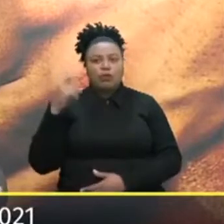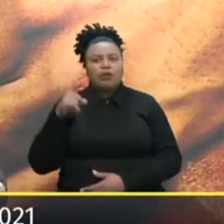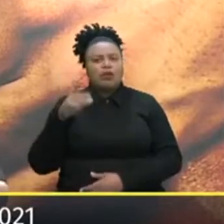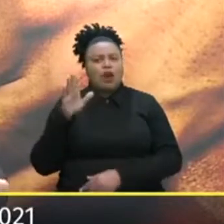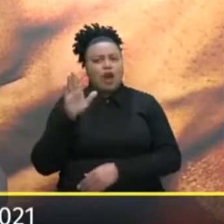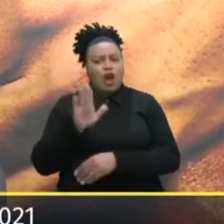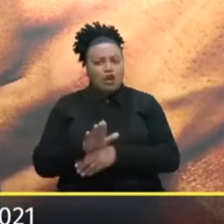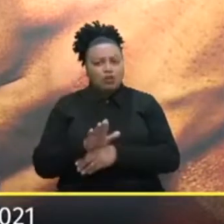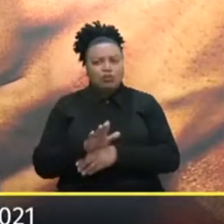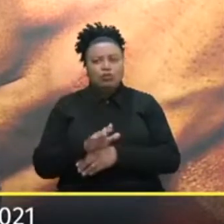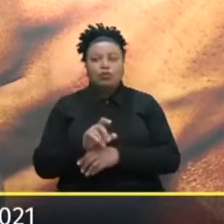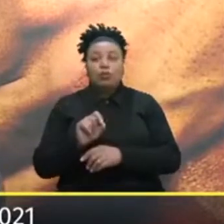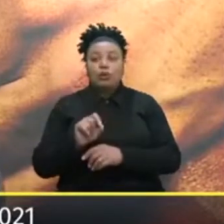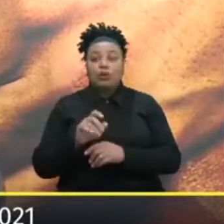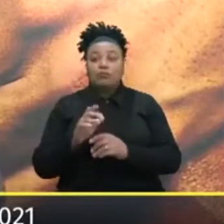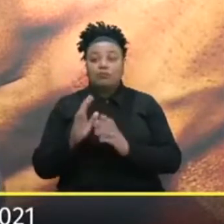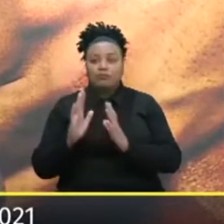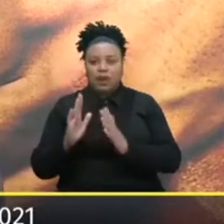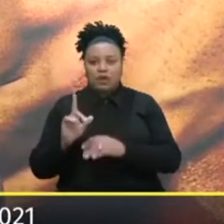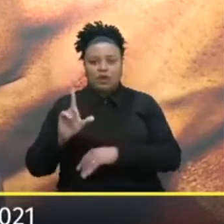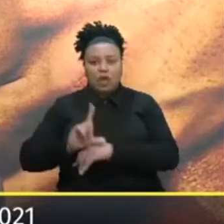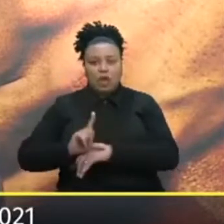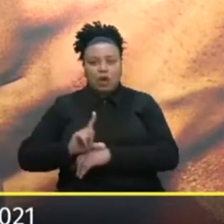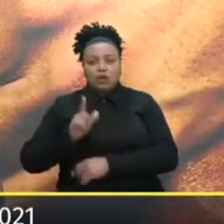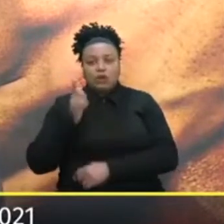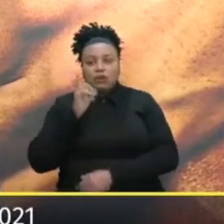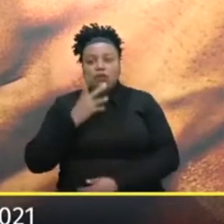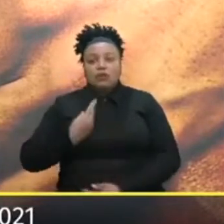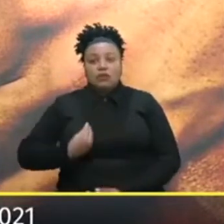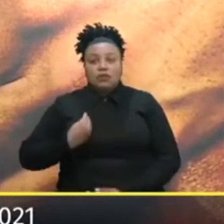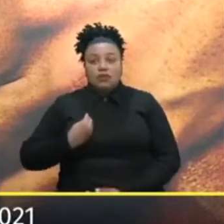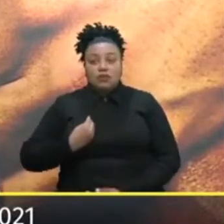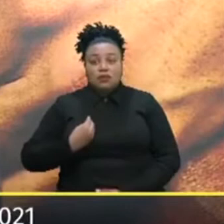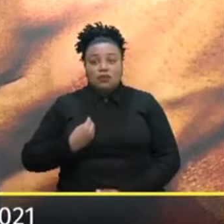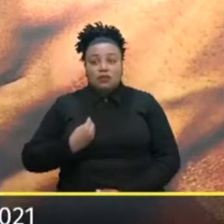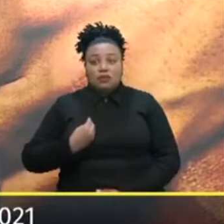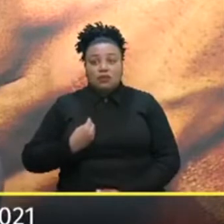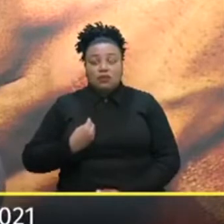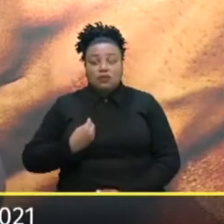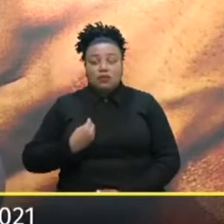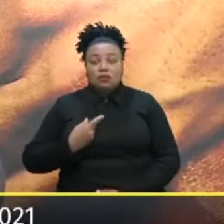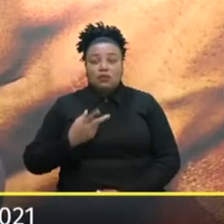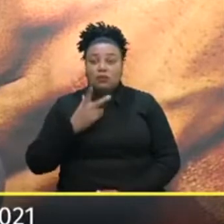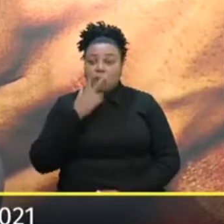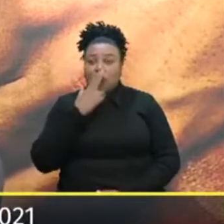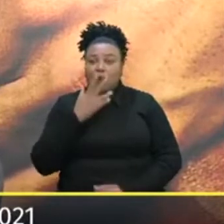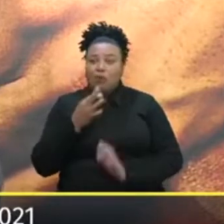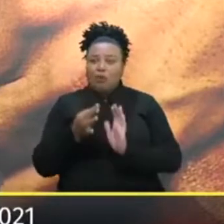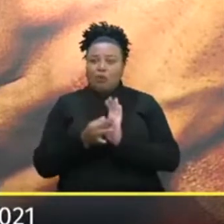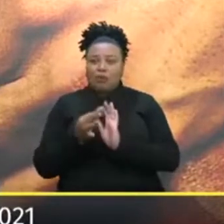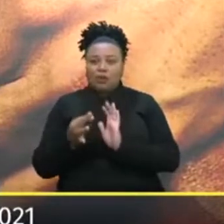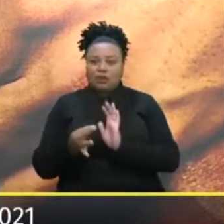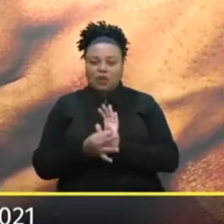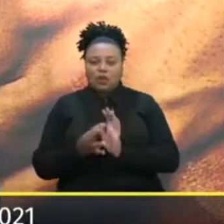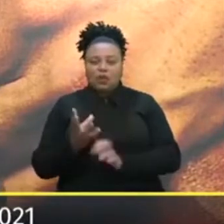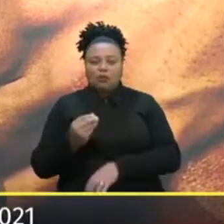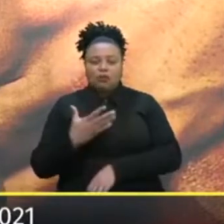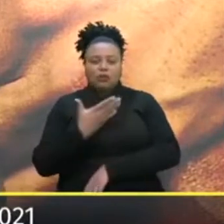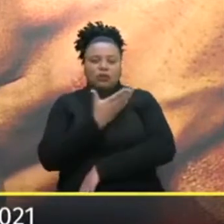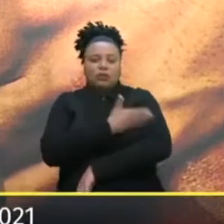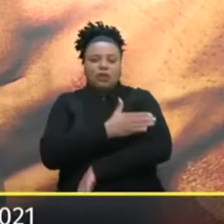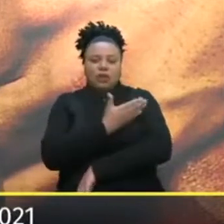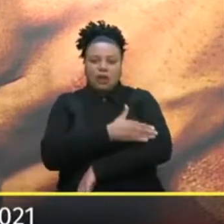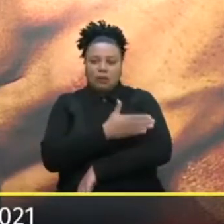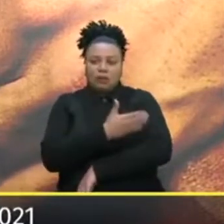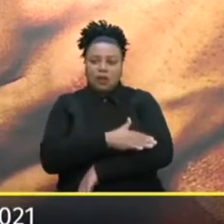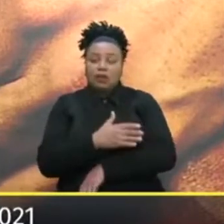Ajudou Que uma parte Dos lojistas Sobrevivessem Também a fez Como já comentei antes Muitos Treinamentos Dos